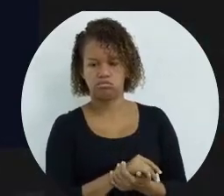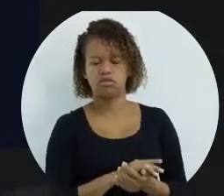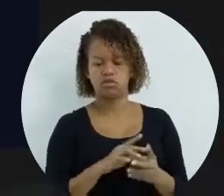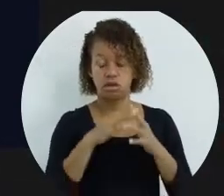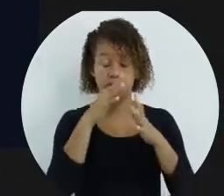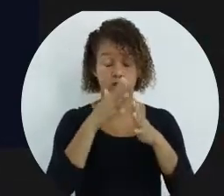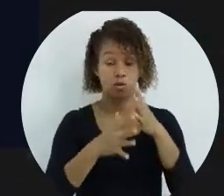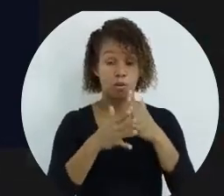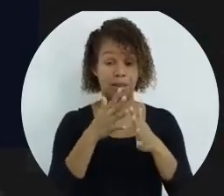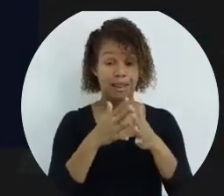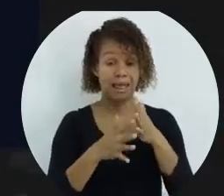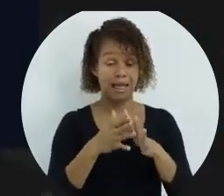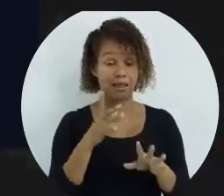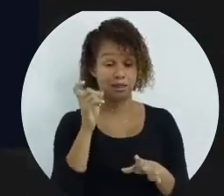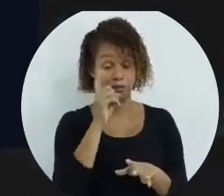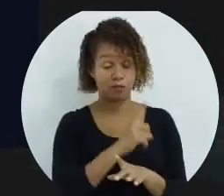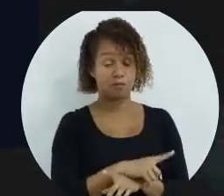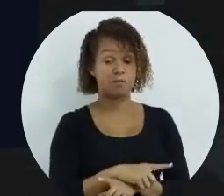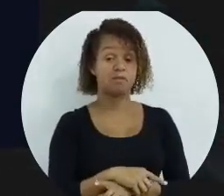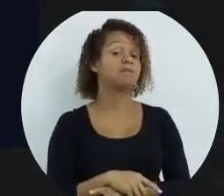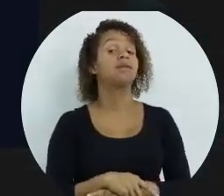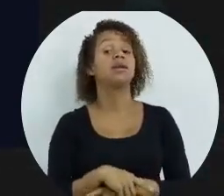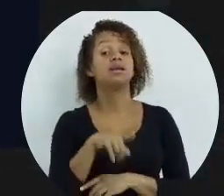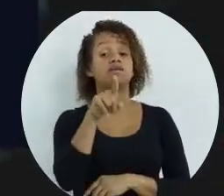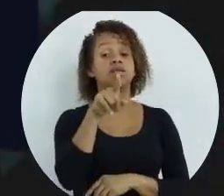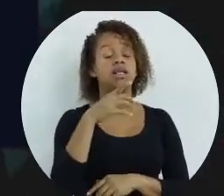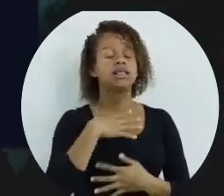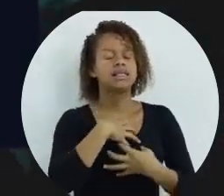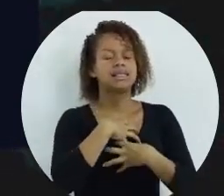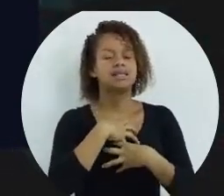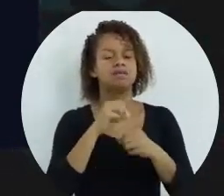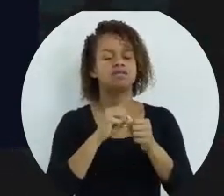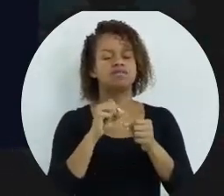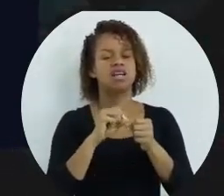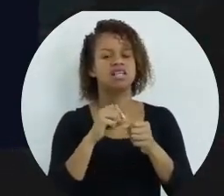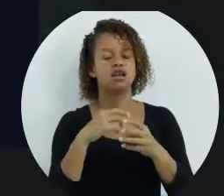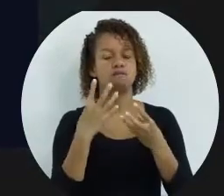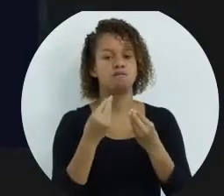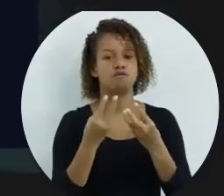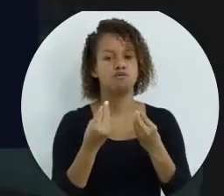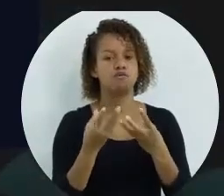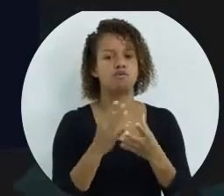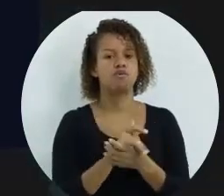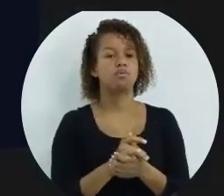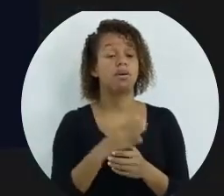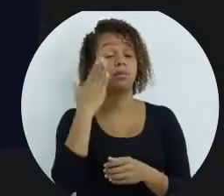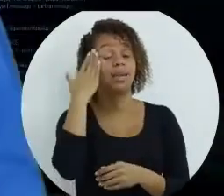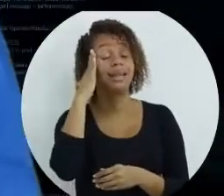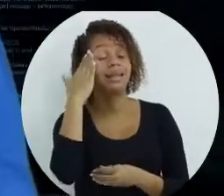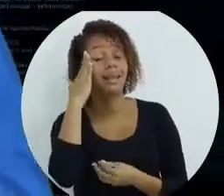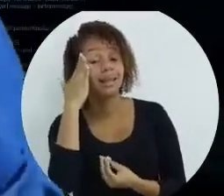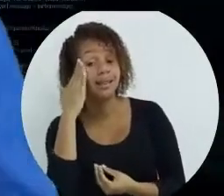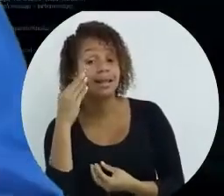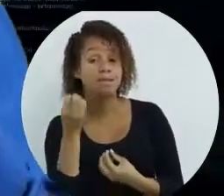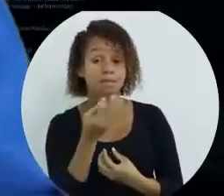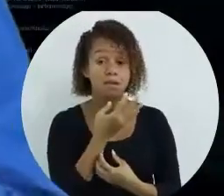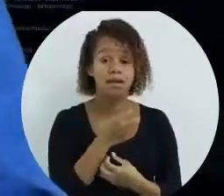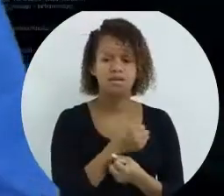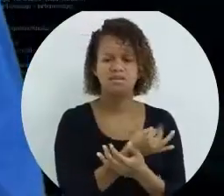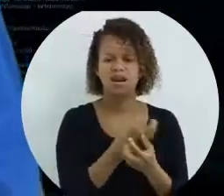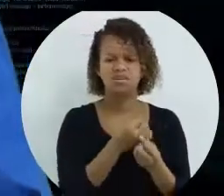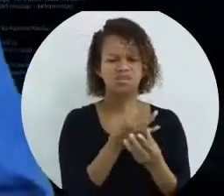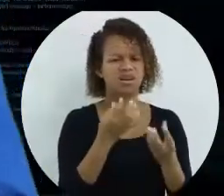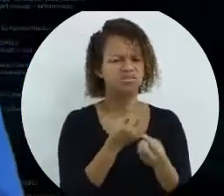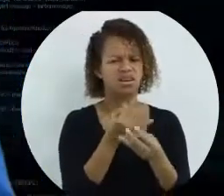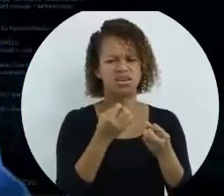mais complicado, veja que você tem que sentir, você tem que fazer muito, que é para poder entender bem isso aí, várias e